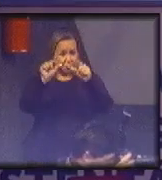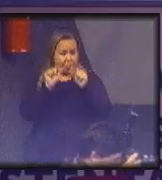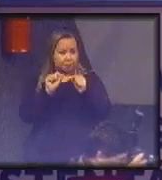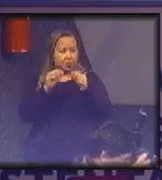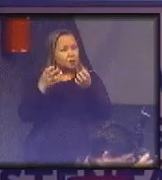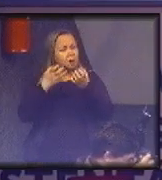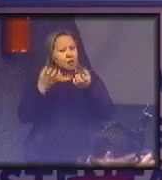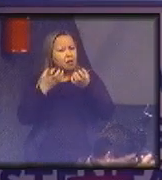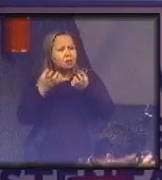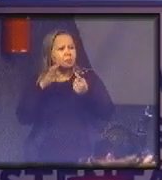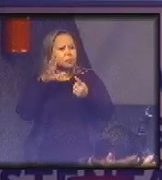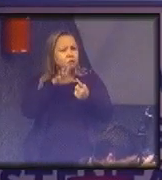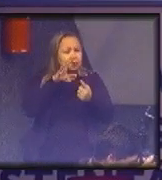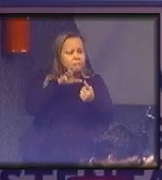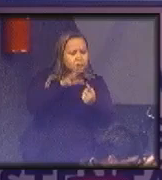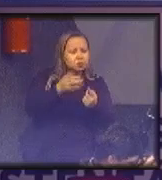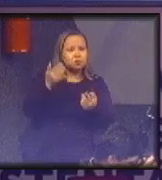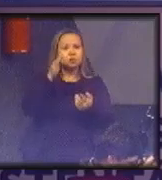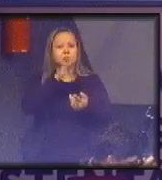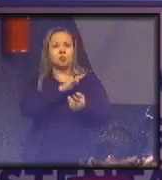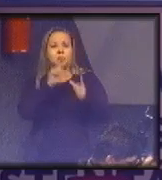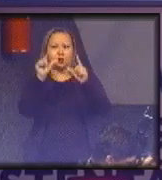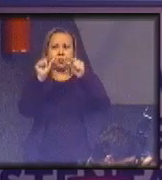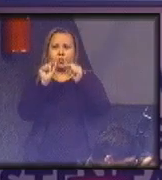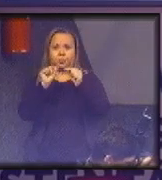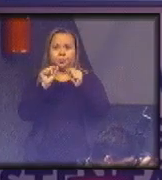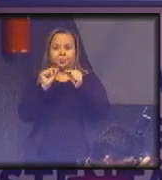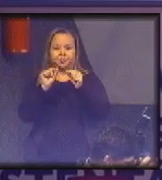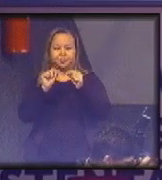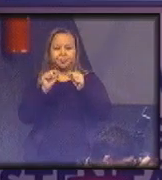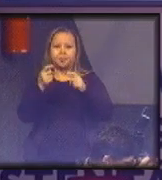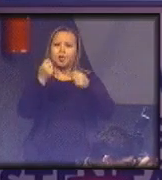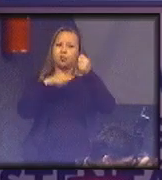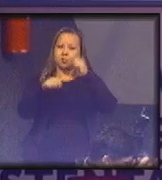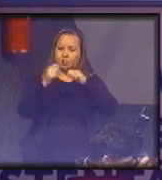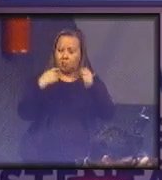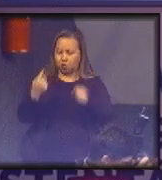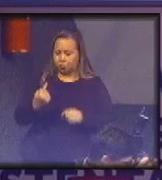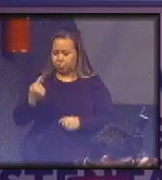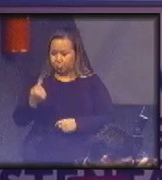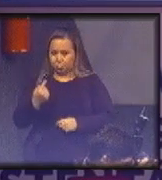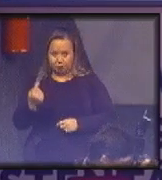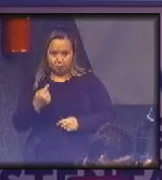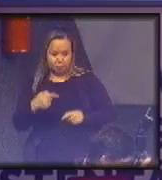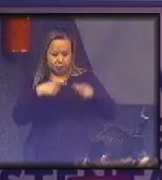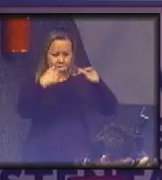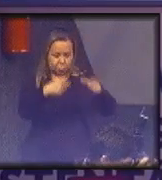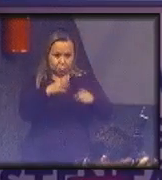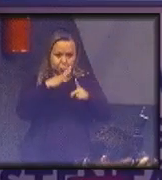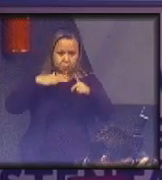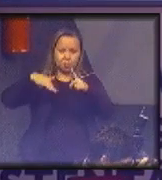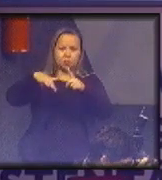impacto possível do ponto de vista individual, econômico, ambiental e social.